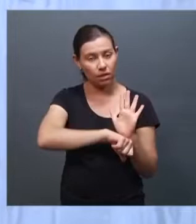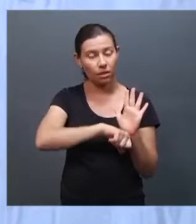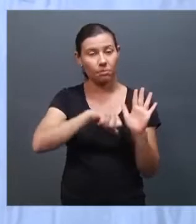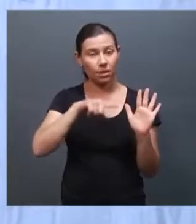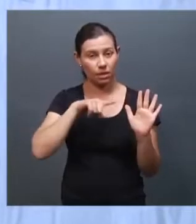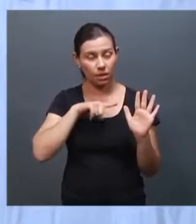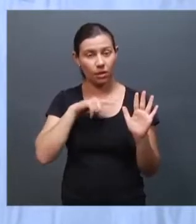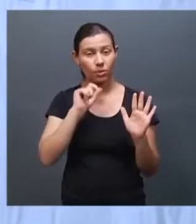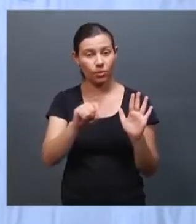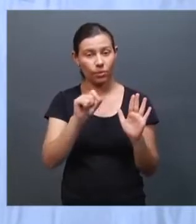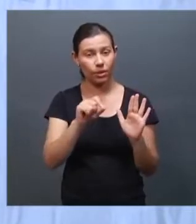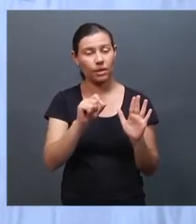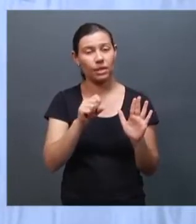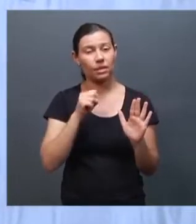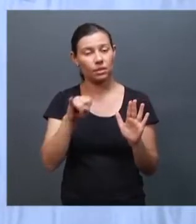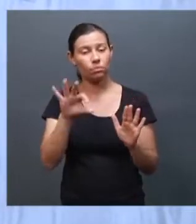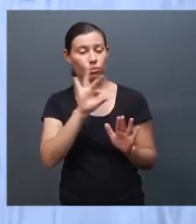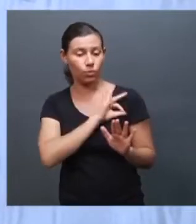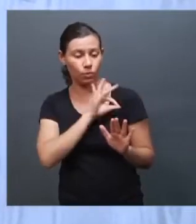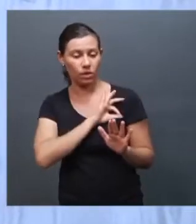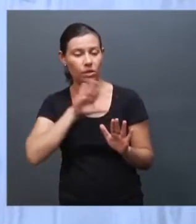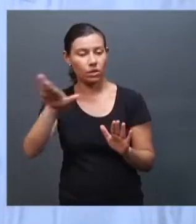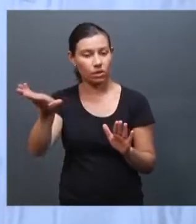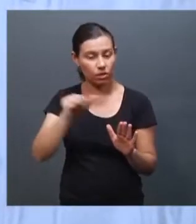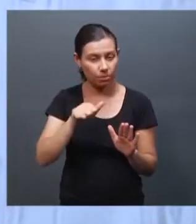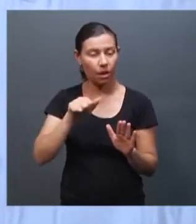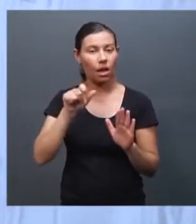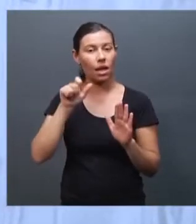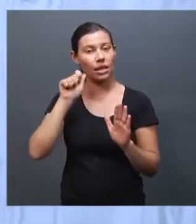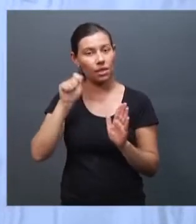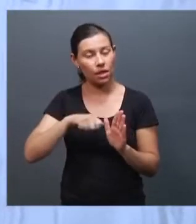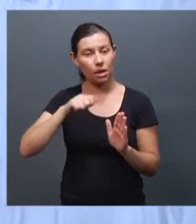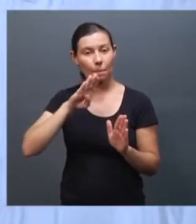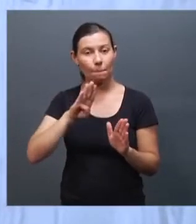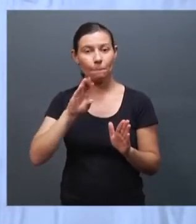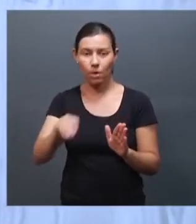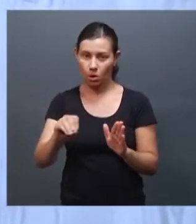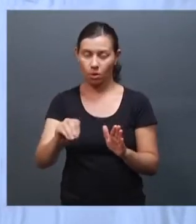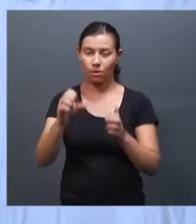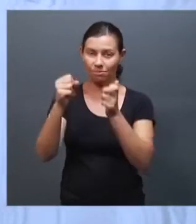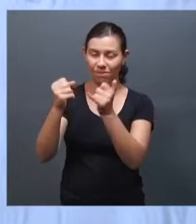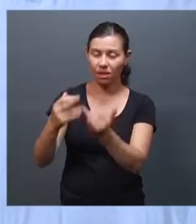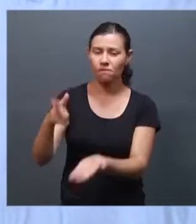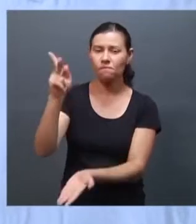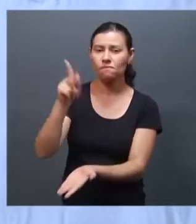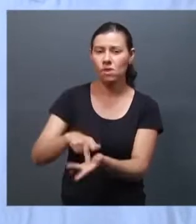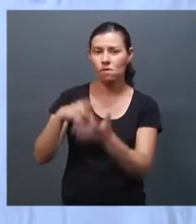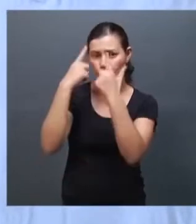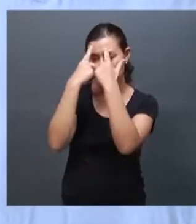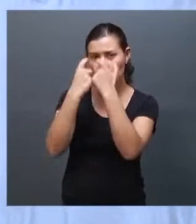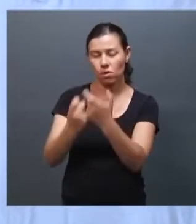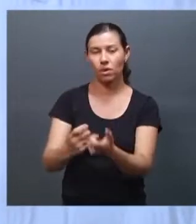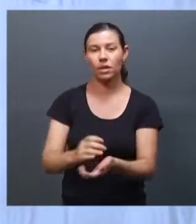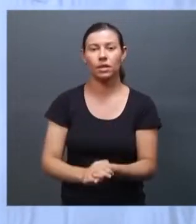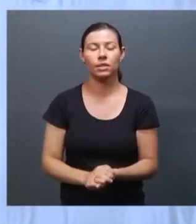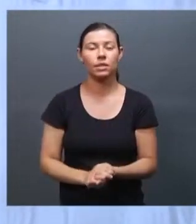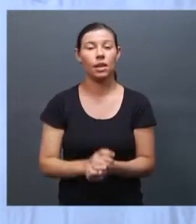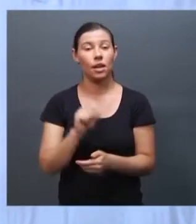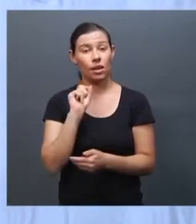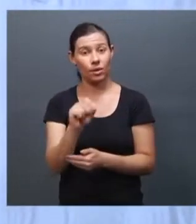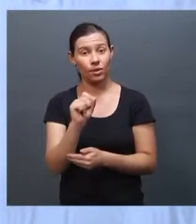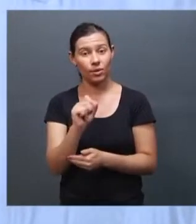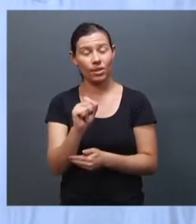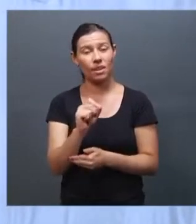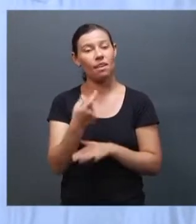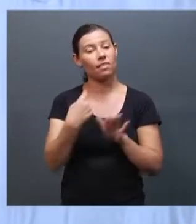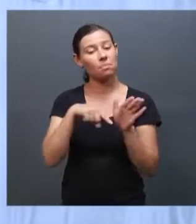registrar o real motivo. E a importância disso está na estatística. E estatística é o que leva